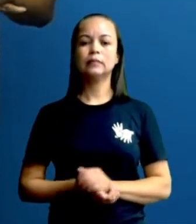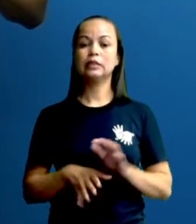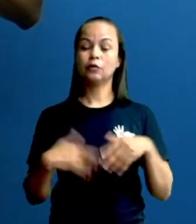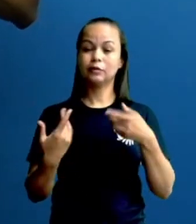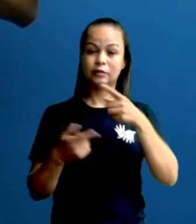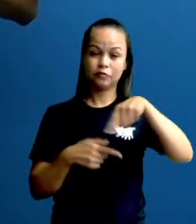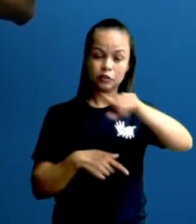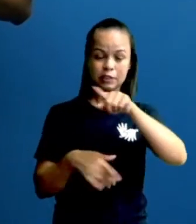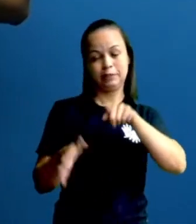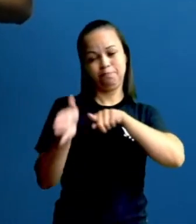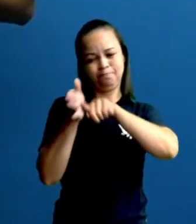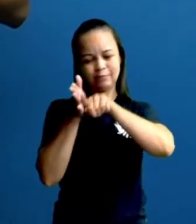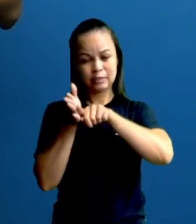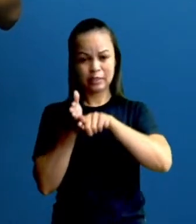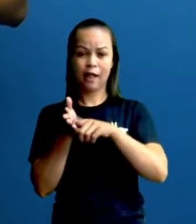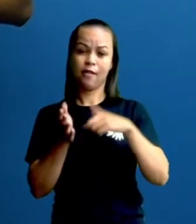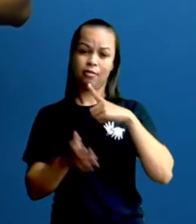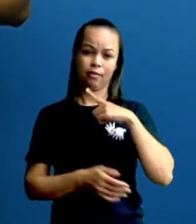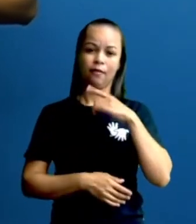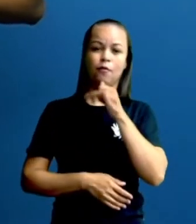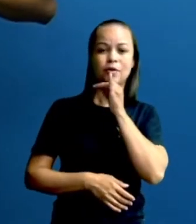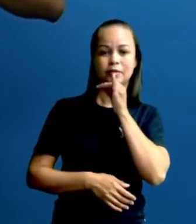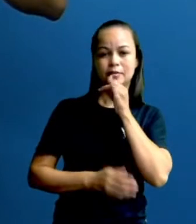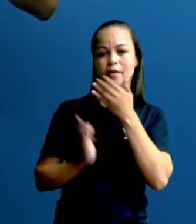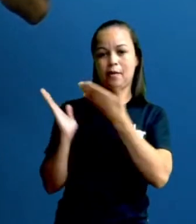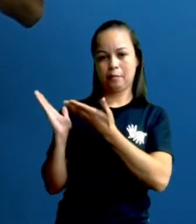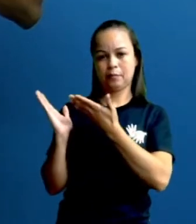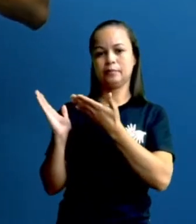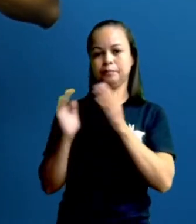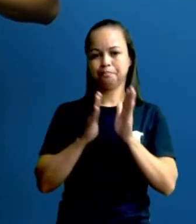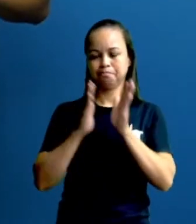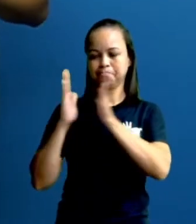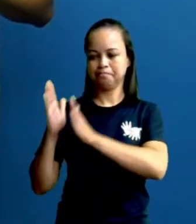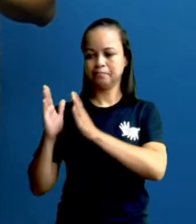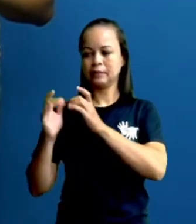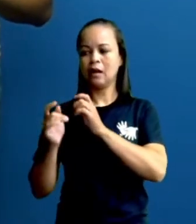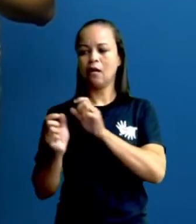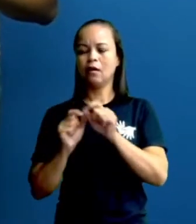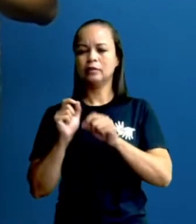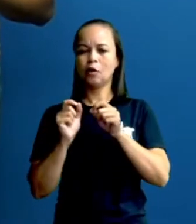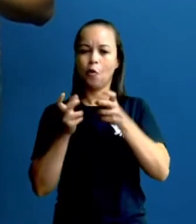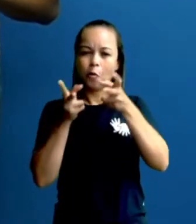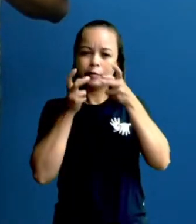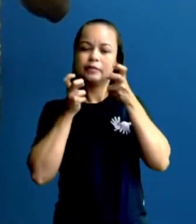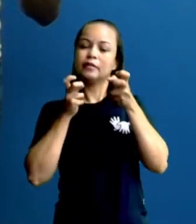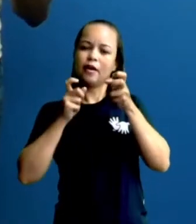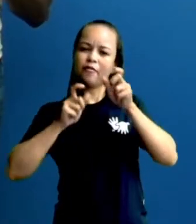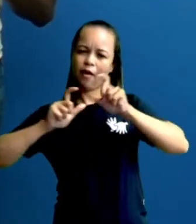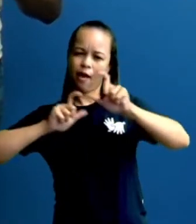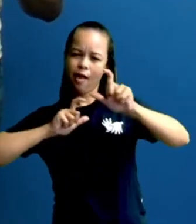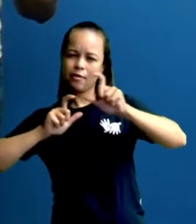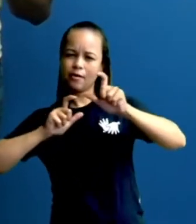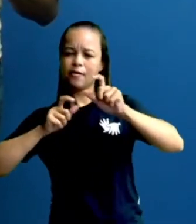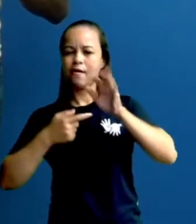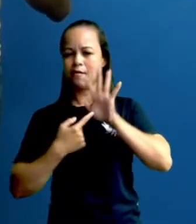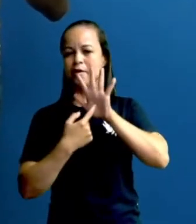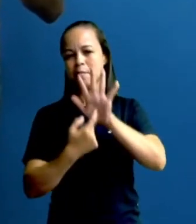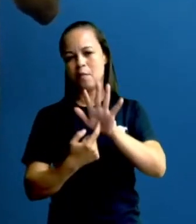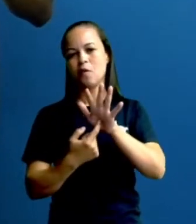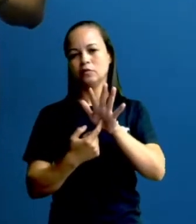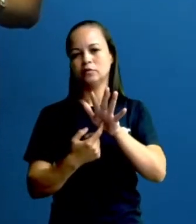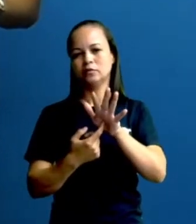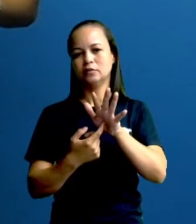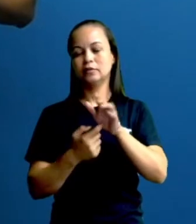analisarem, eu já coloquei logo um exemplo aqui do lado. Então, olha bem essa tirinha, tá? Que nós temos aí,